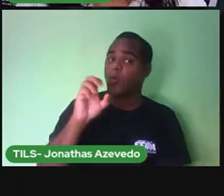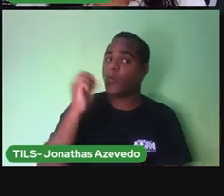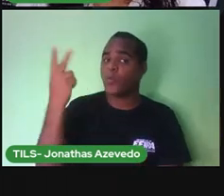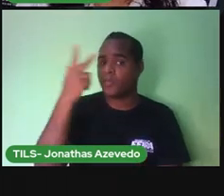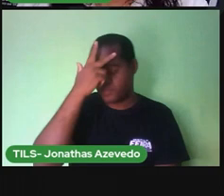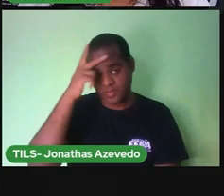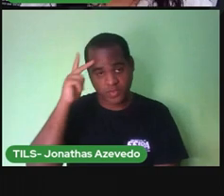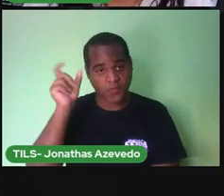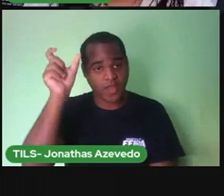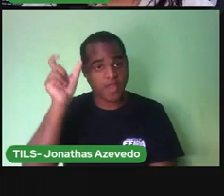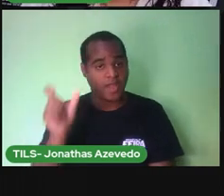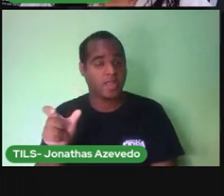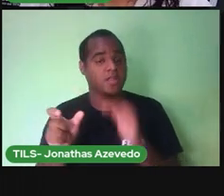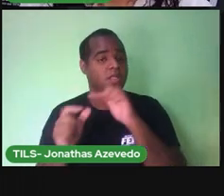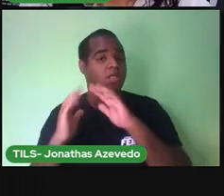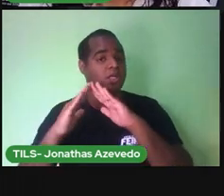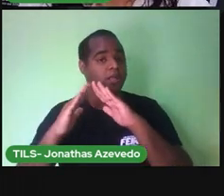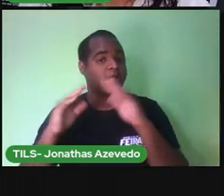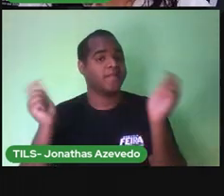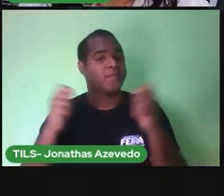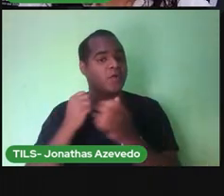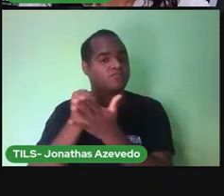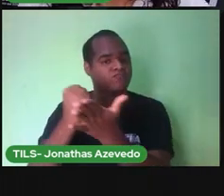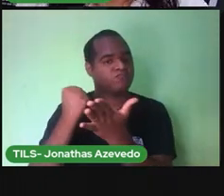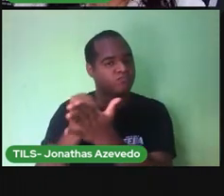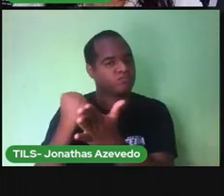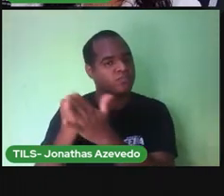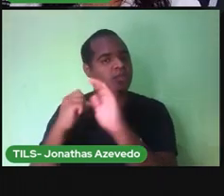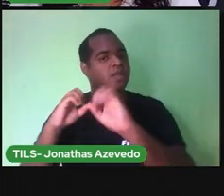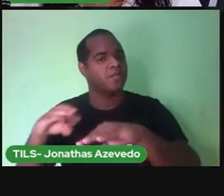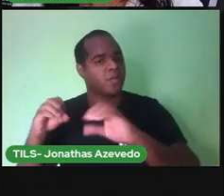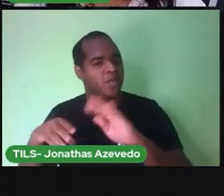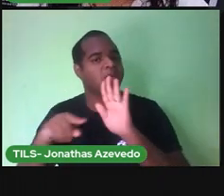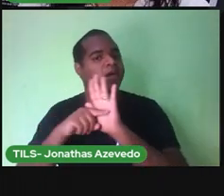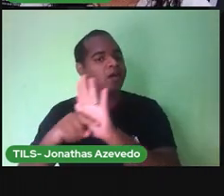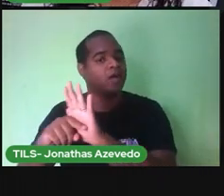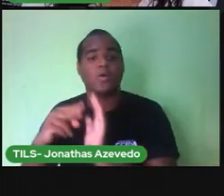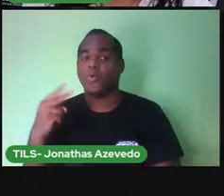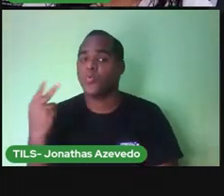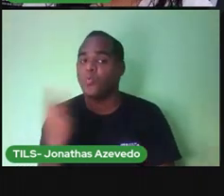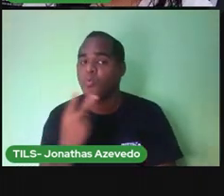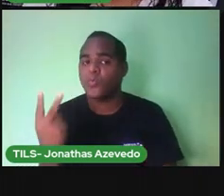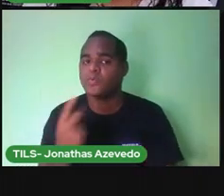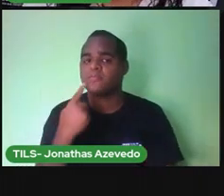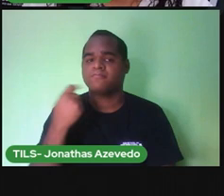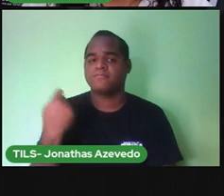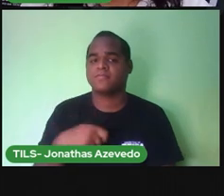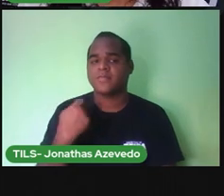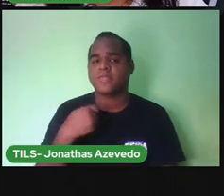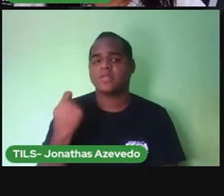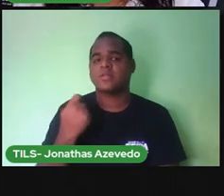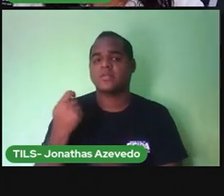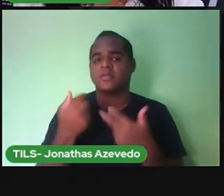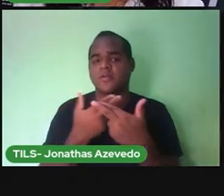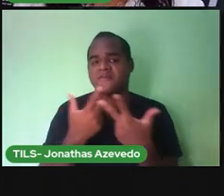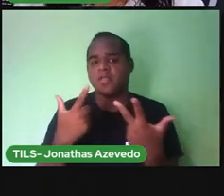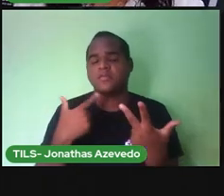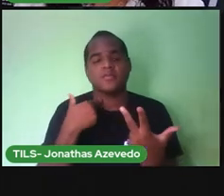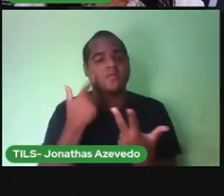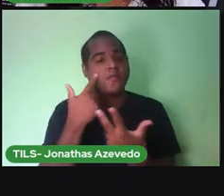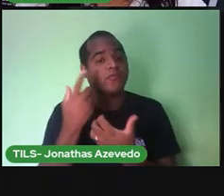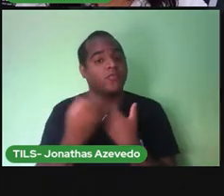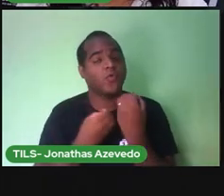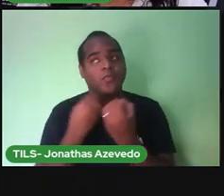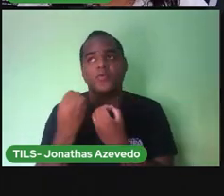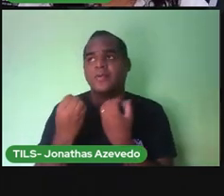que fique em casa lhe auxiliando nas atividades. Os dois vão ter muito mais chances de entender o